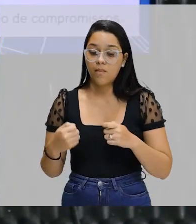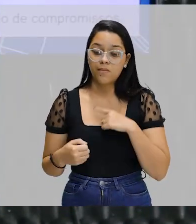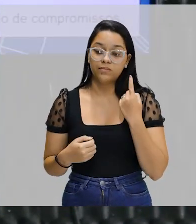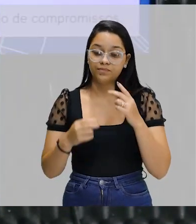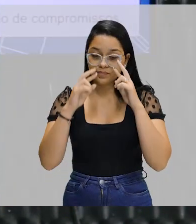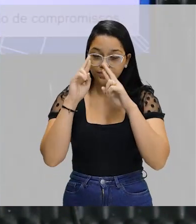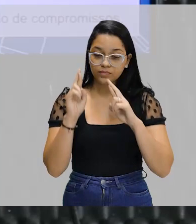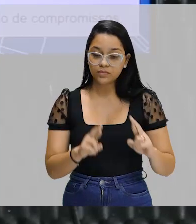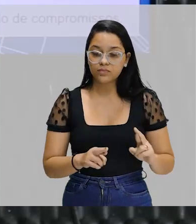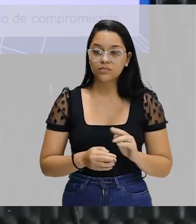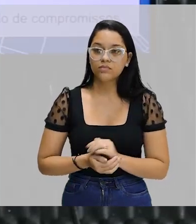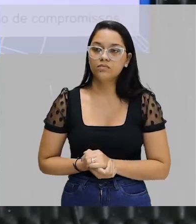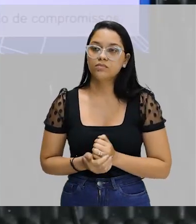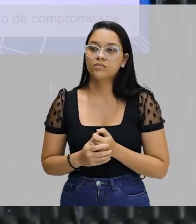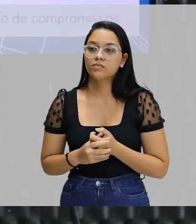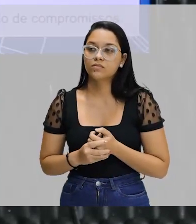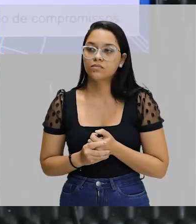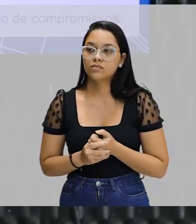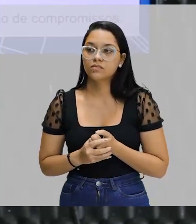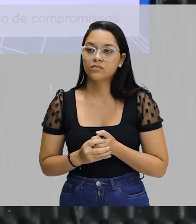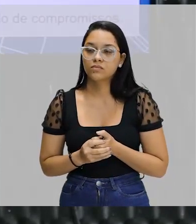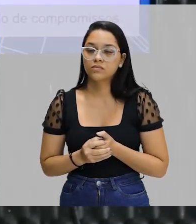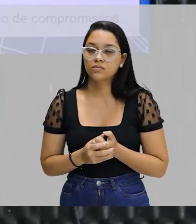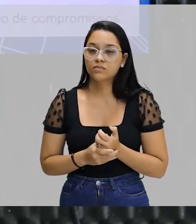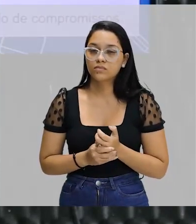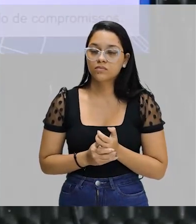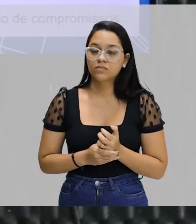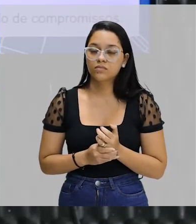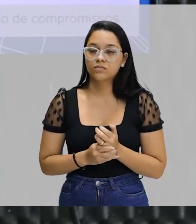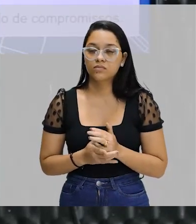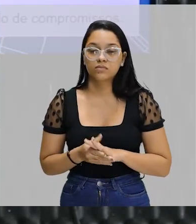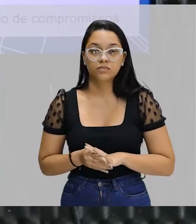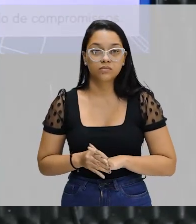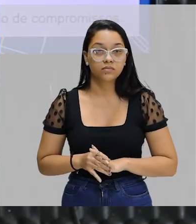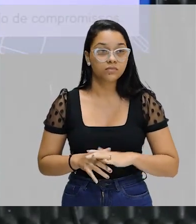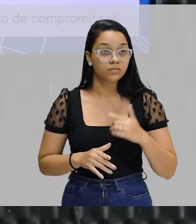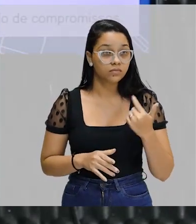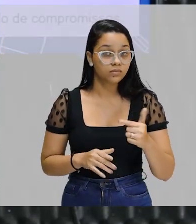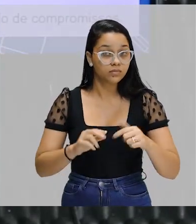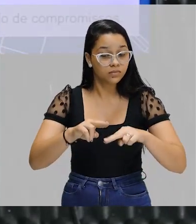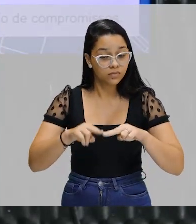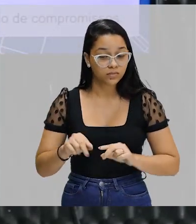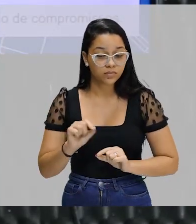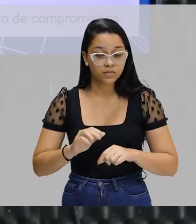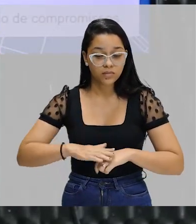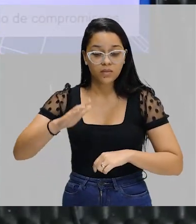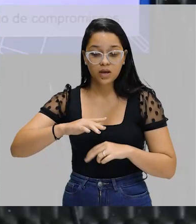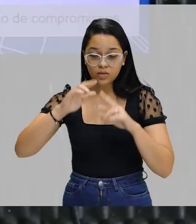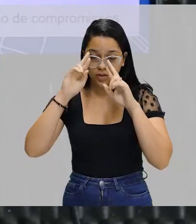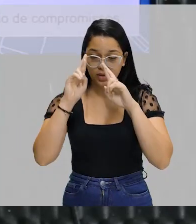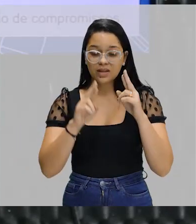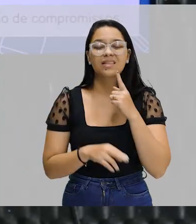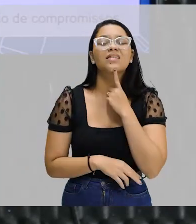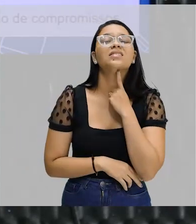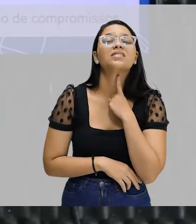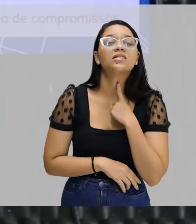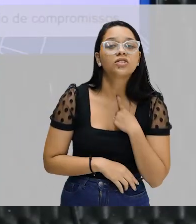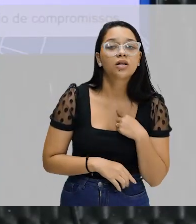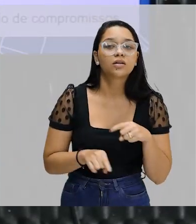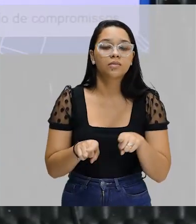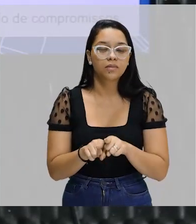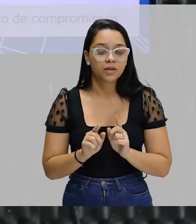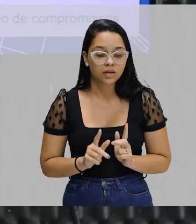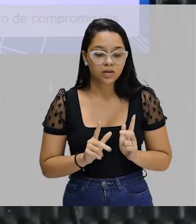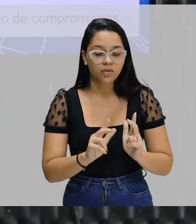respeito. Olha só. Não tenho, portanto, mais que desejar. Então, a gente tem aqui a